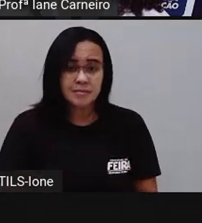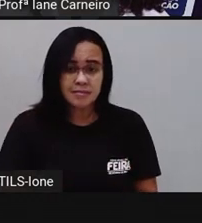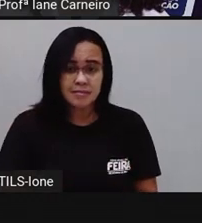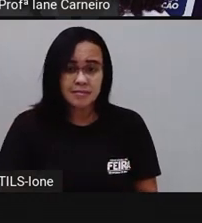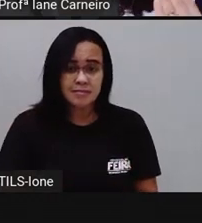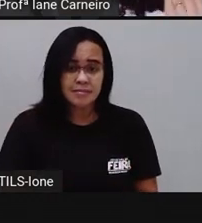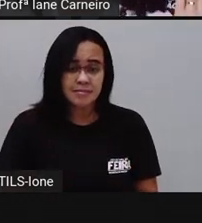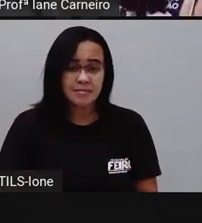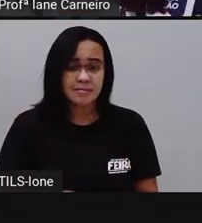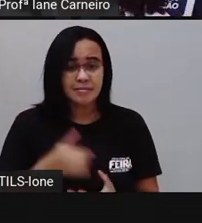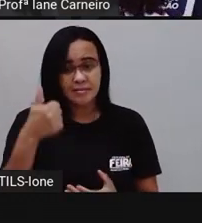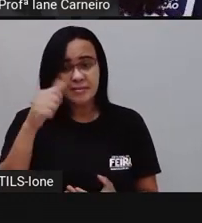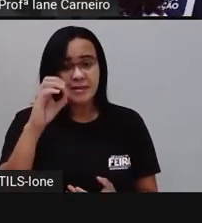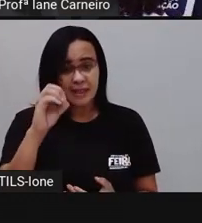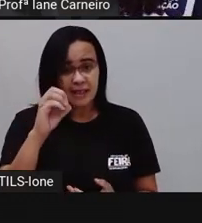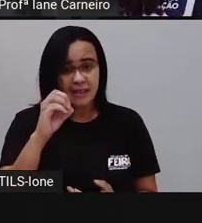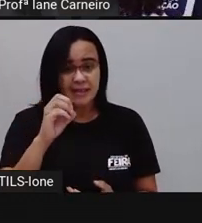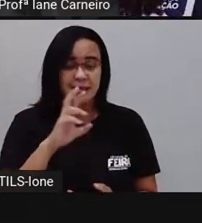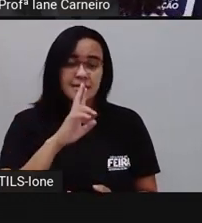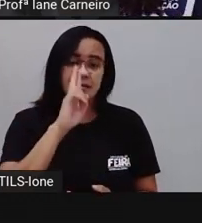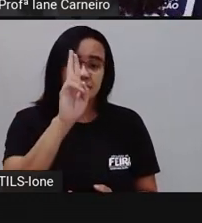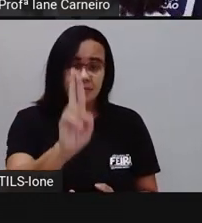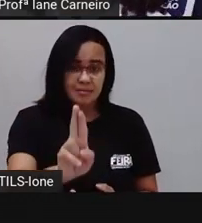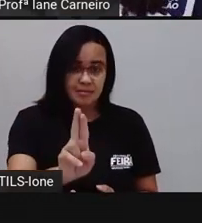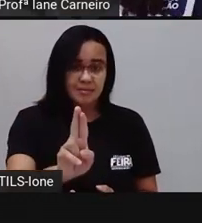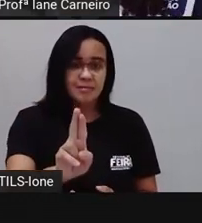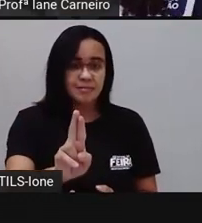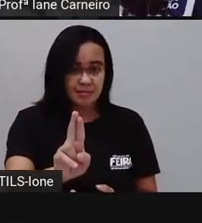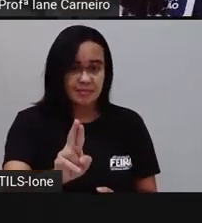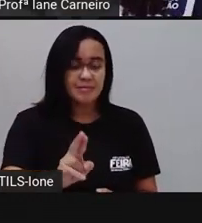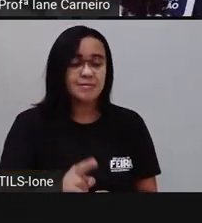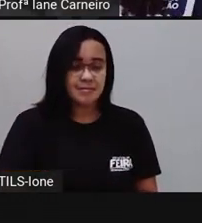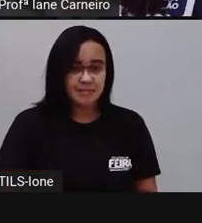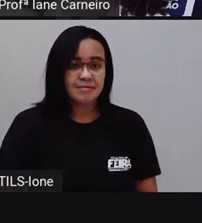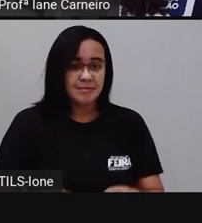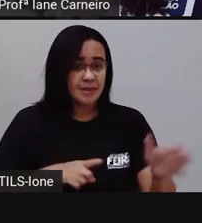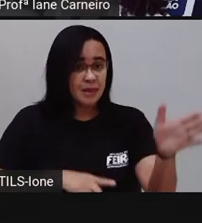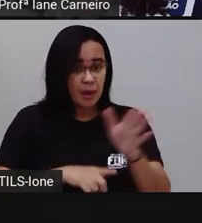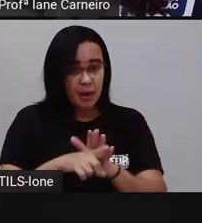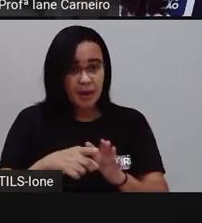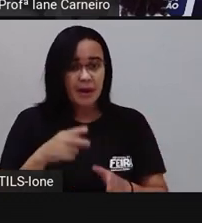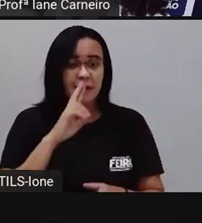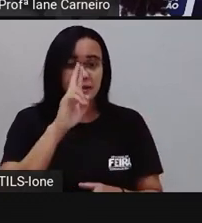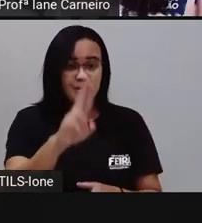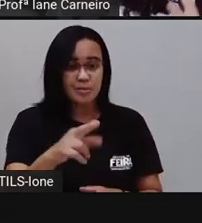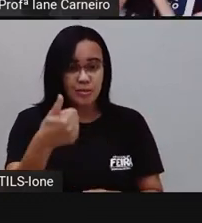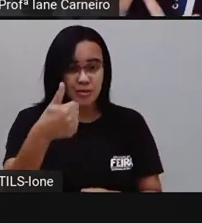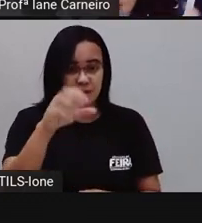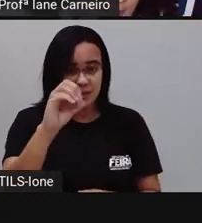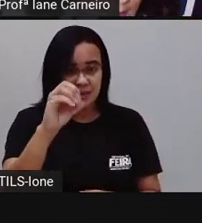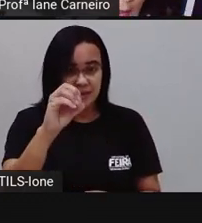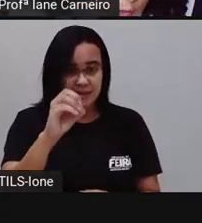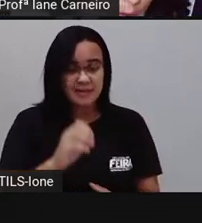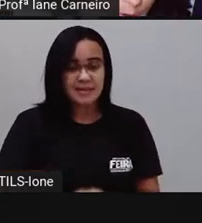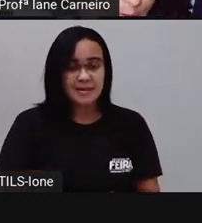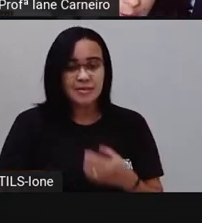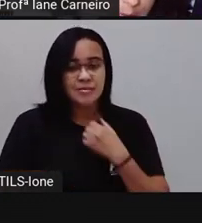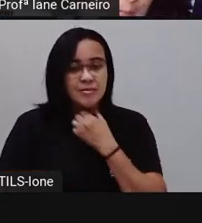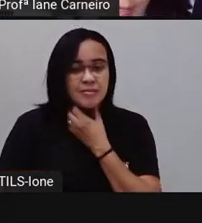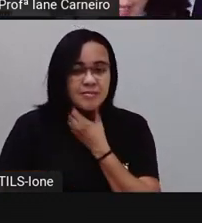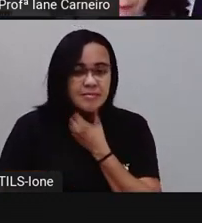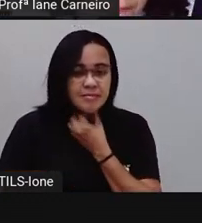10. Então, qual é a resposta, né, pra essa pergunta, ó? Vamos escrever aqui. Senhor